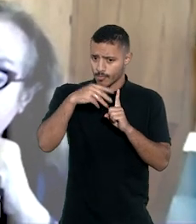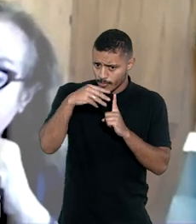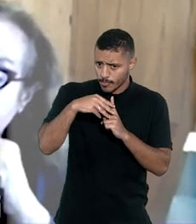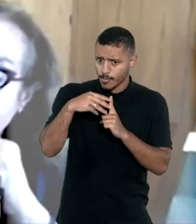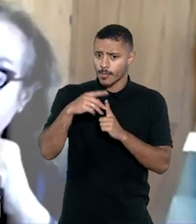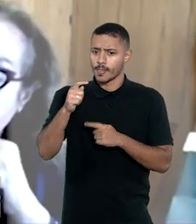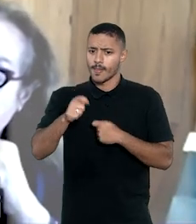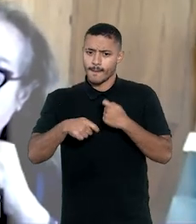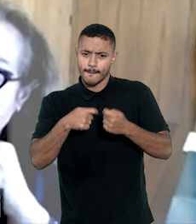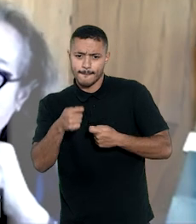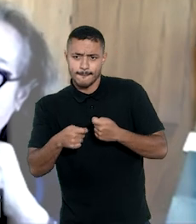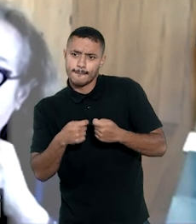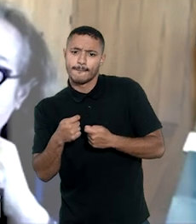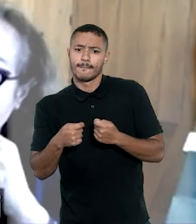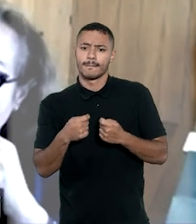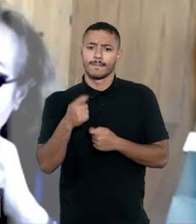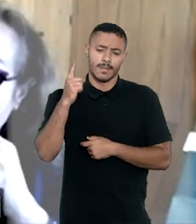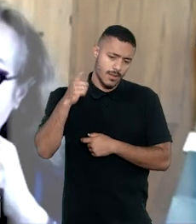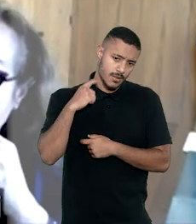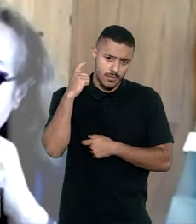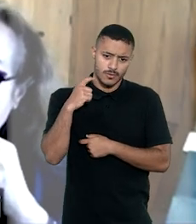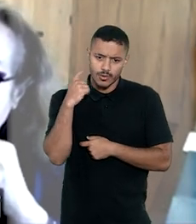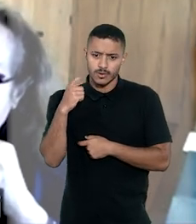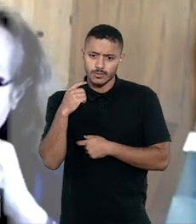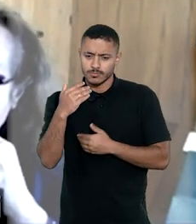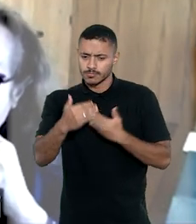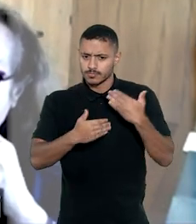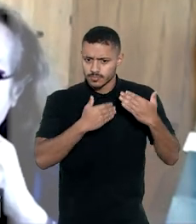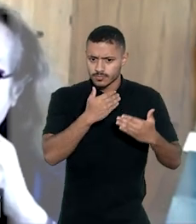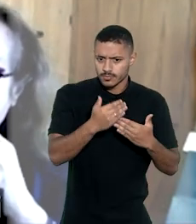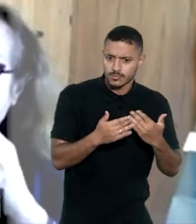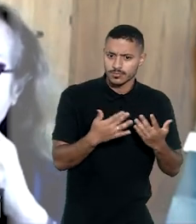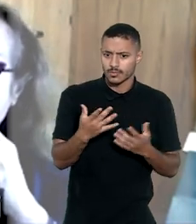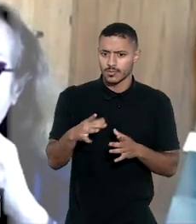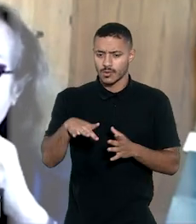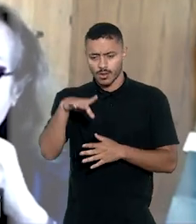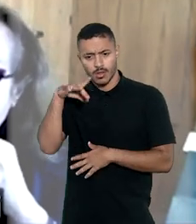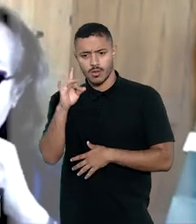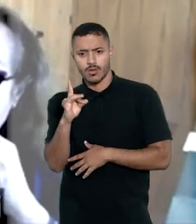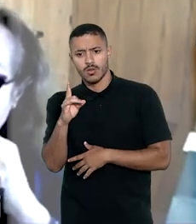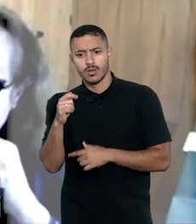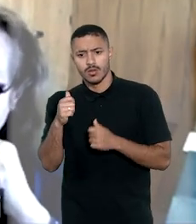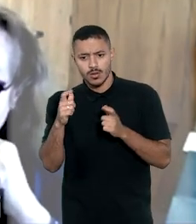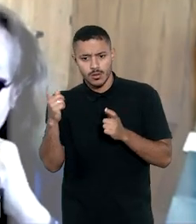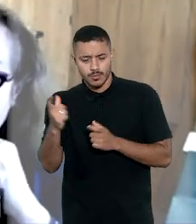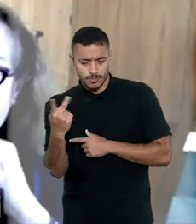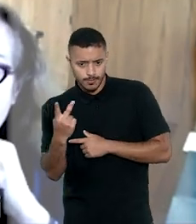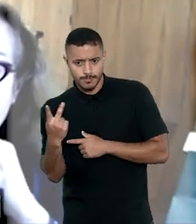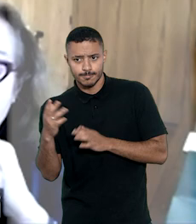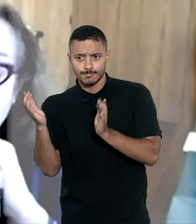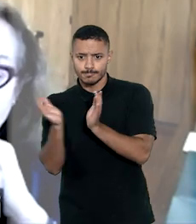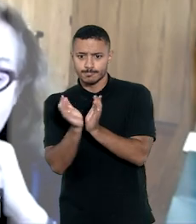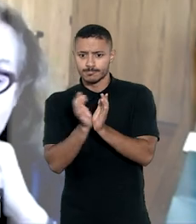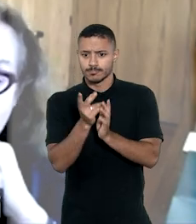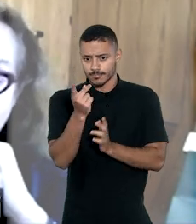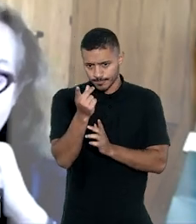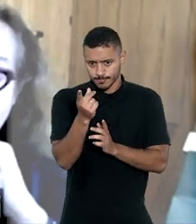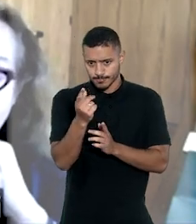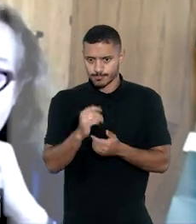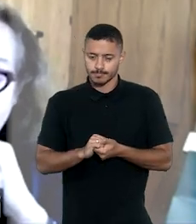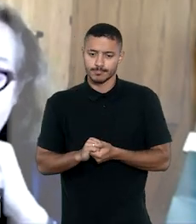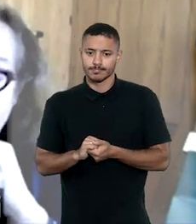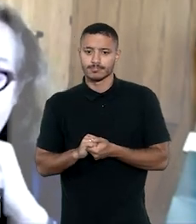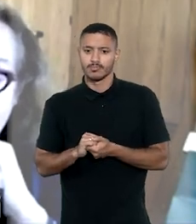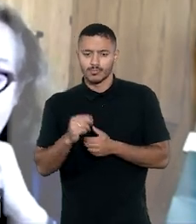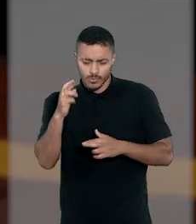a ministra, a base de cálculo para os honorários advocatícios de sucumbência, seguindo a ordem de preferência estabelecida pela segunda sessão, deve